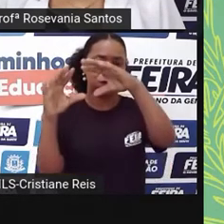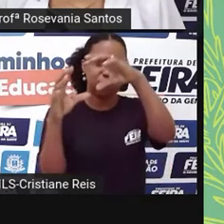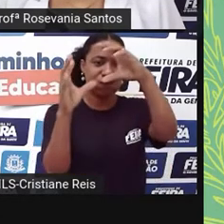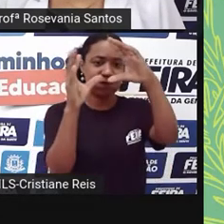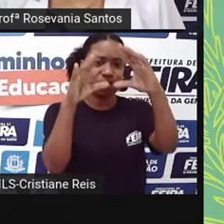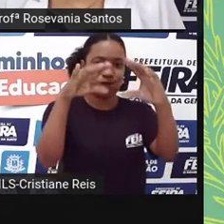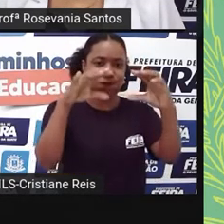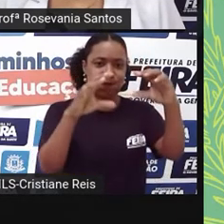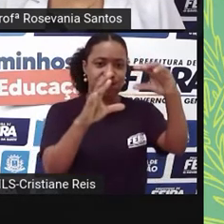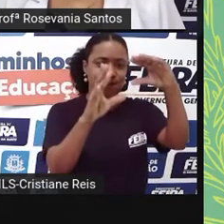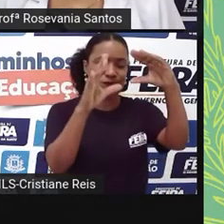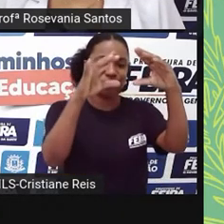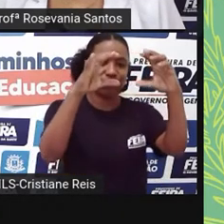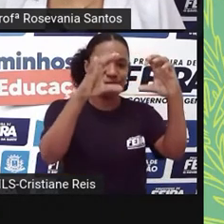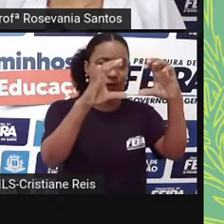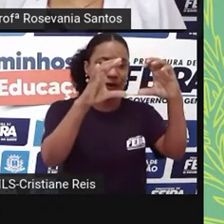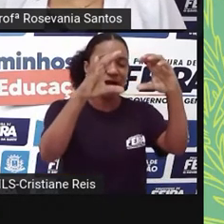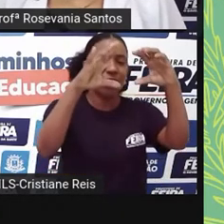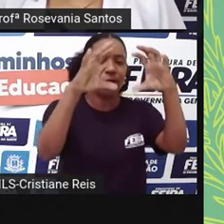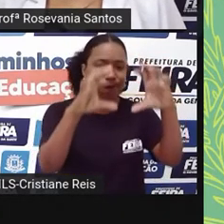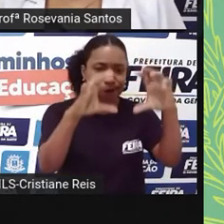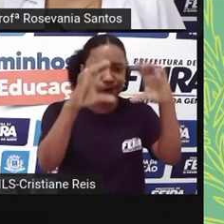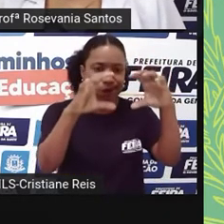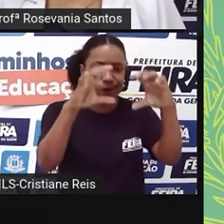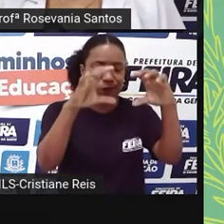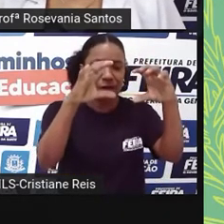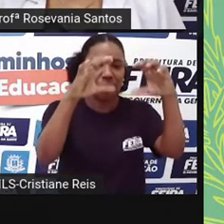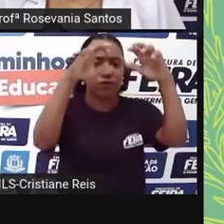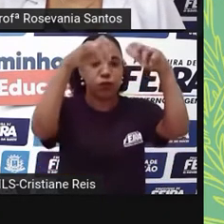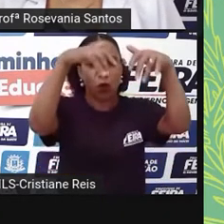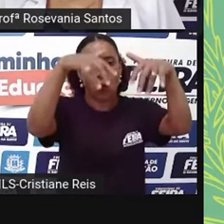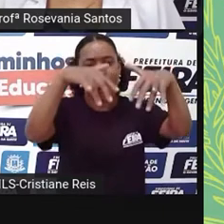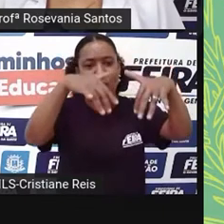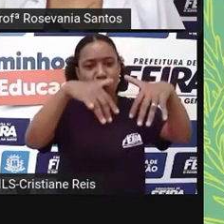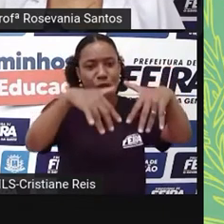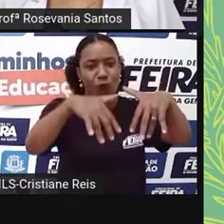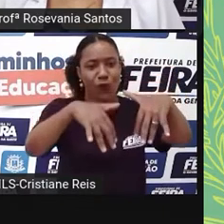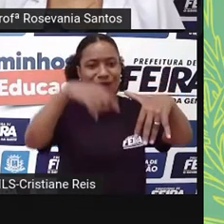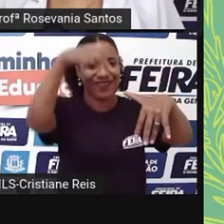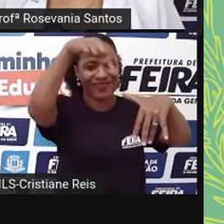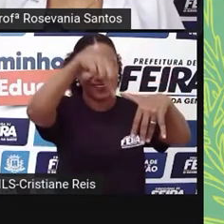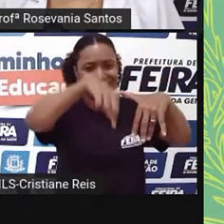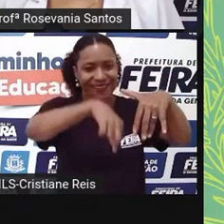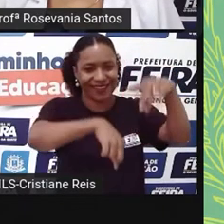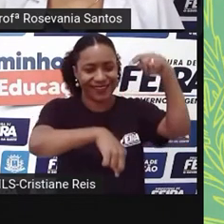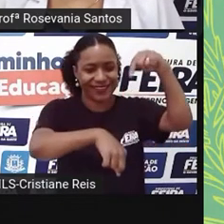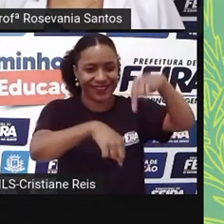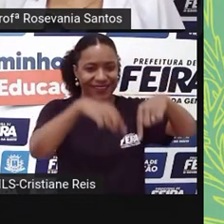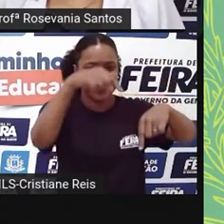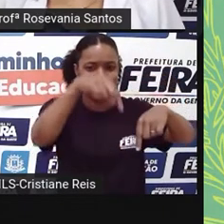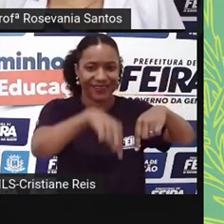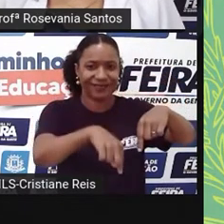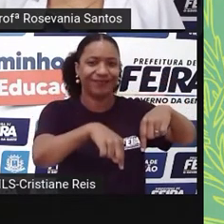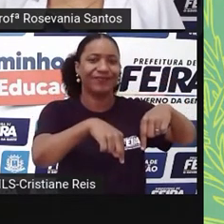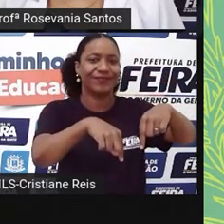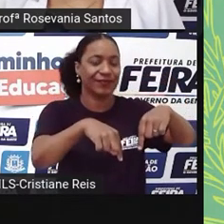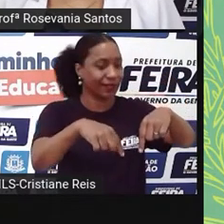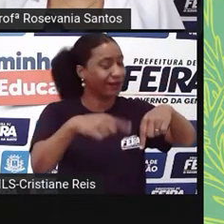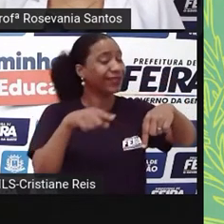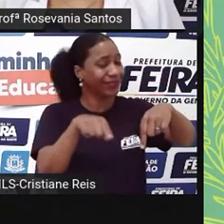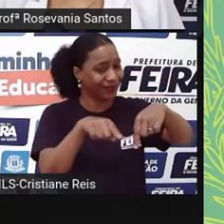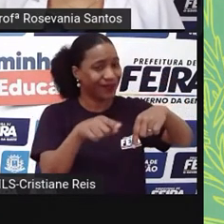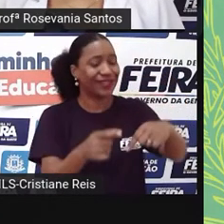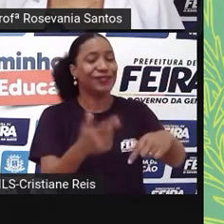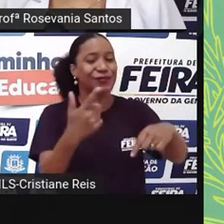aqui, elas deságuam. Mas elas só deságuam? Não. Antes dela sair dessa região aqui, ela também